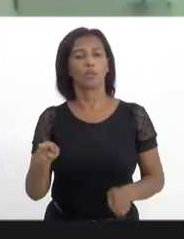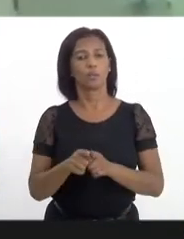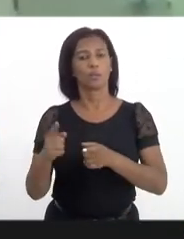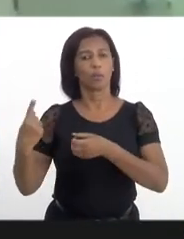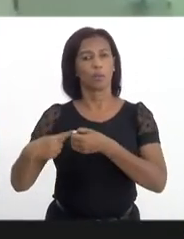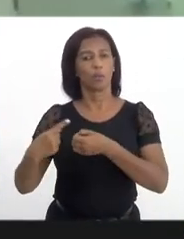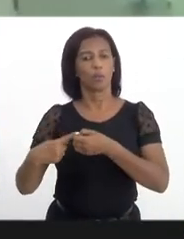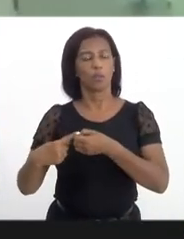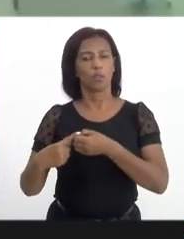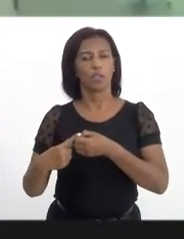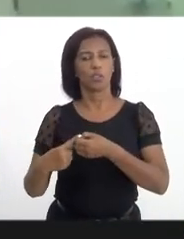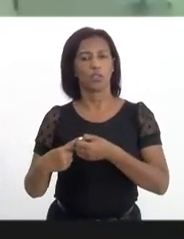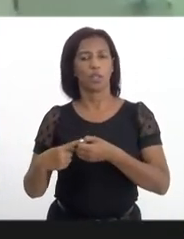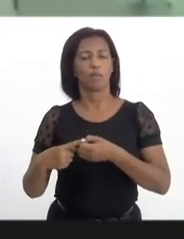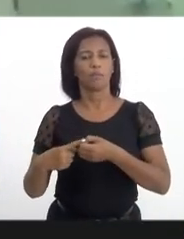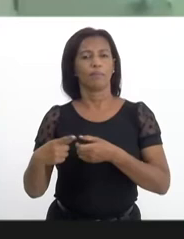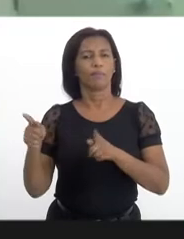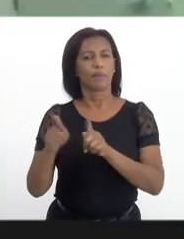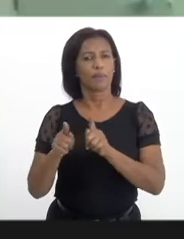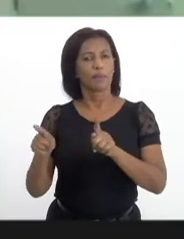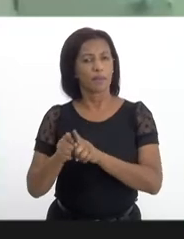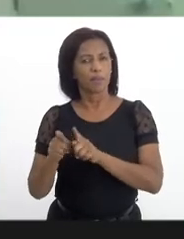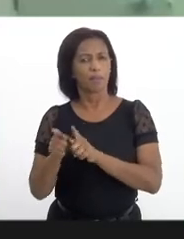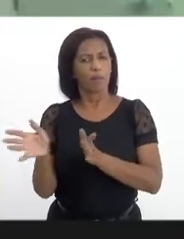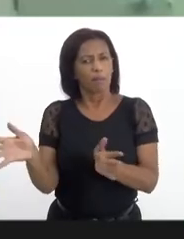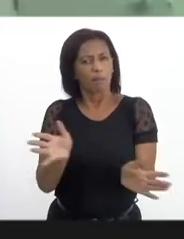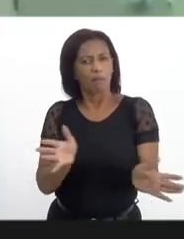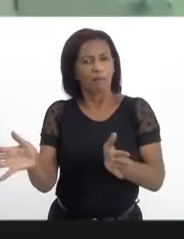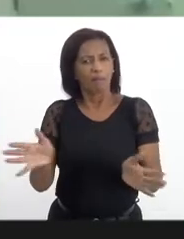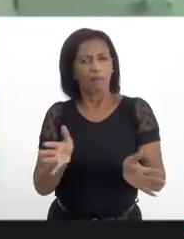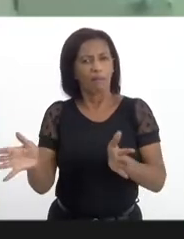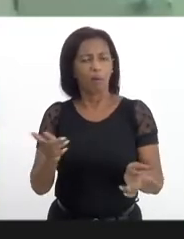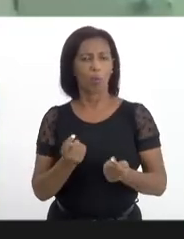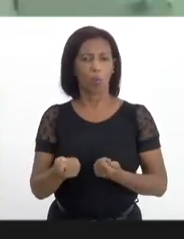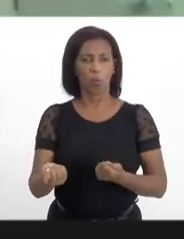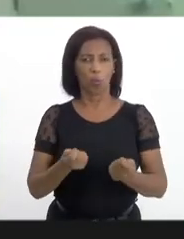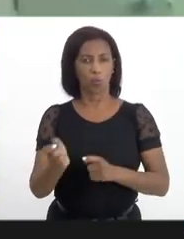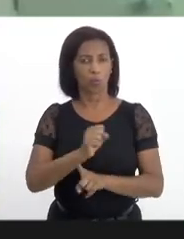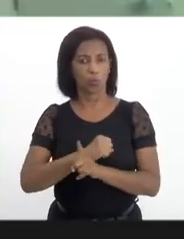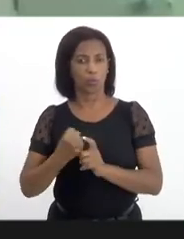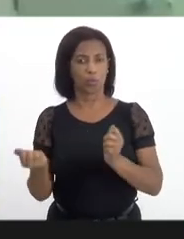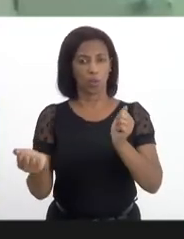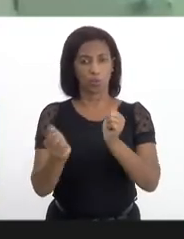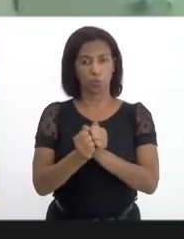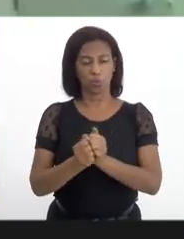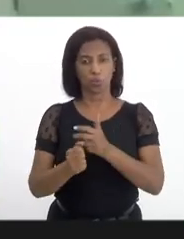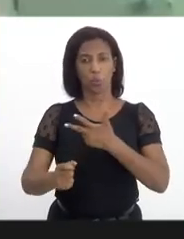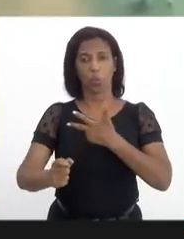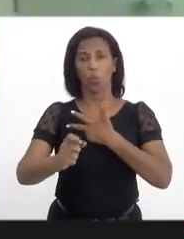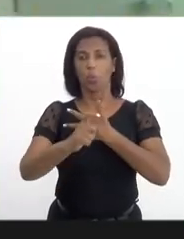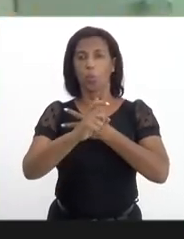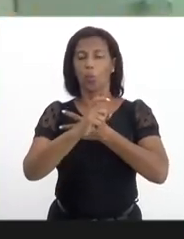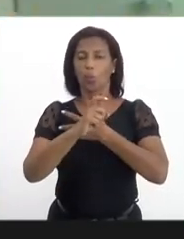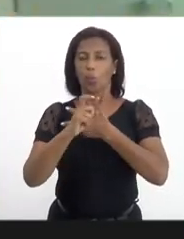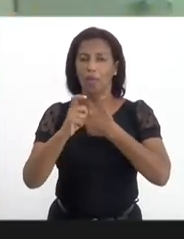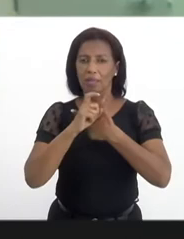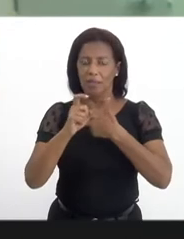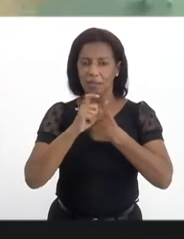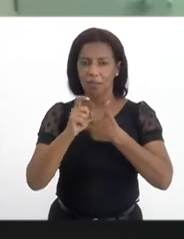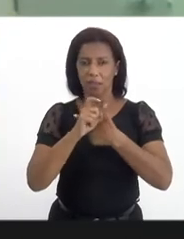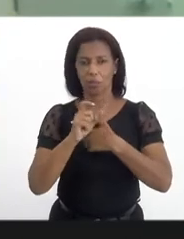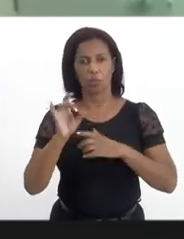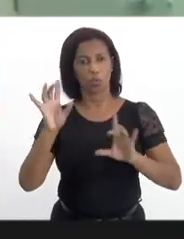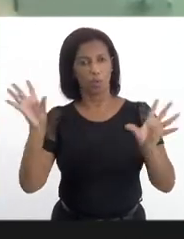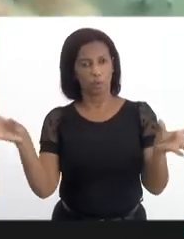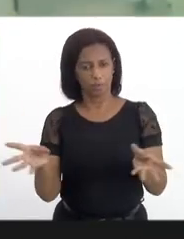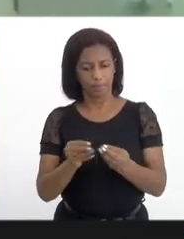Política de Drogas, a Kézia Betânia, também articulando sempre o controle social com o Poder Executivo. Só para exemplificar, no